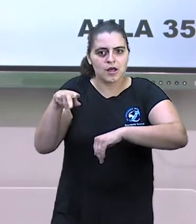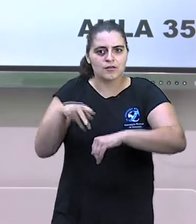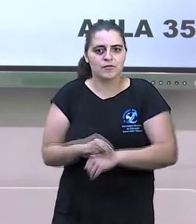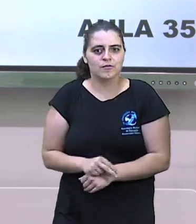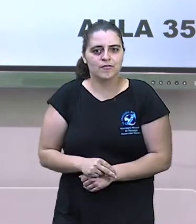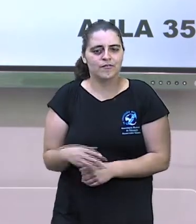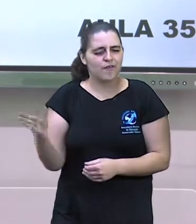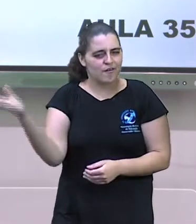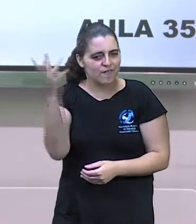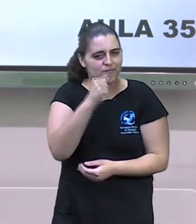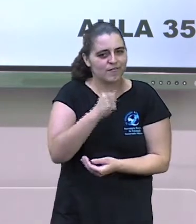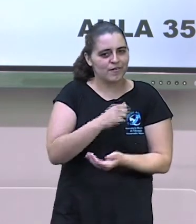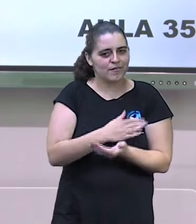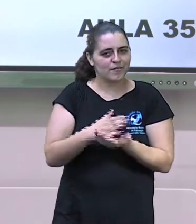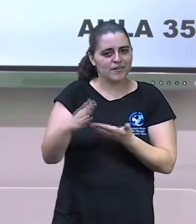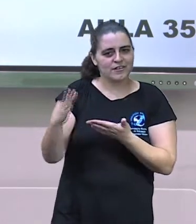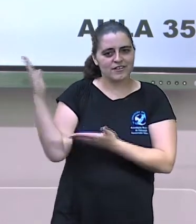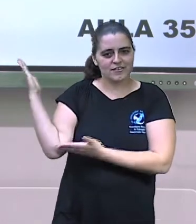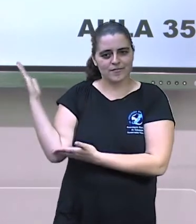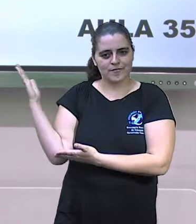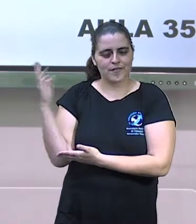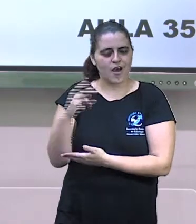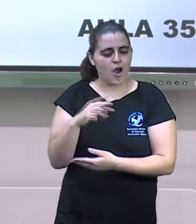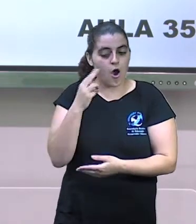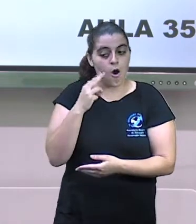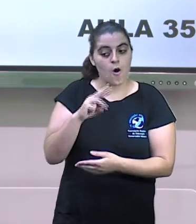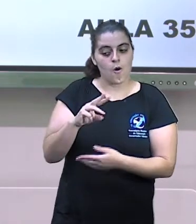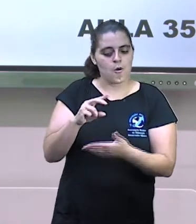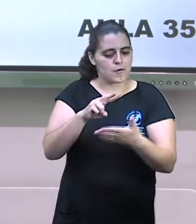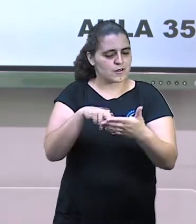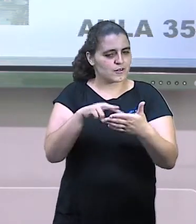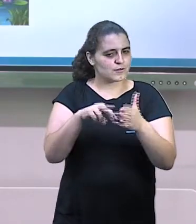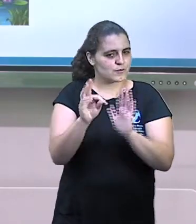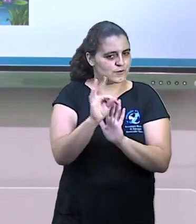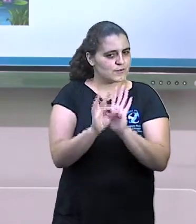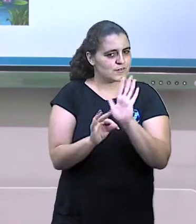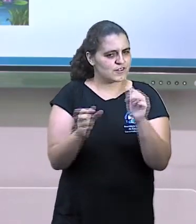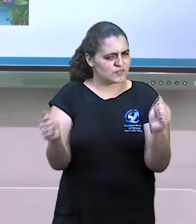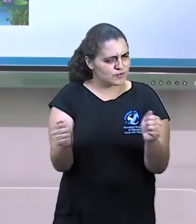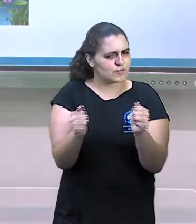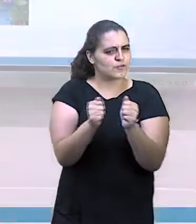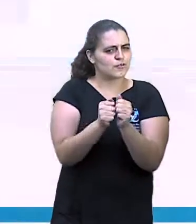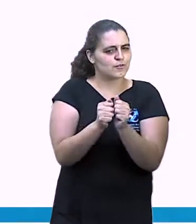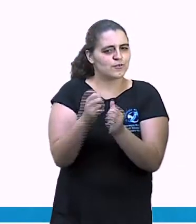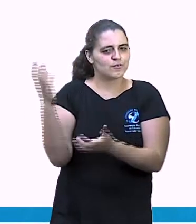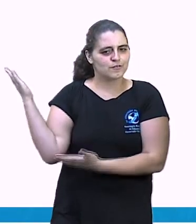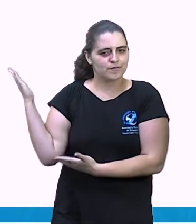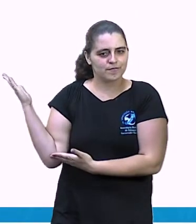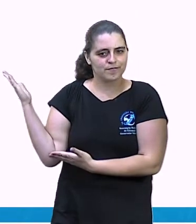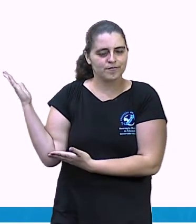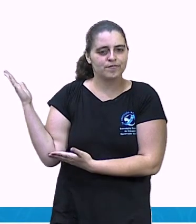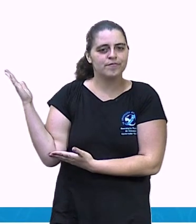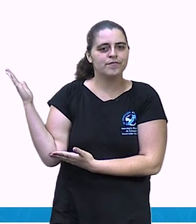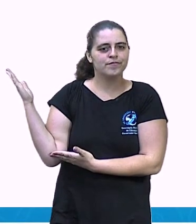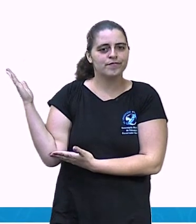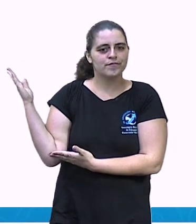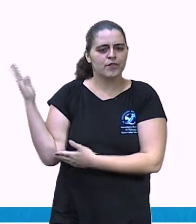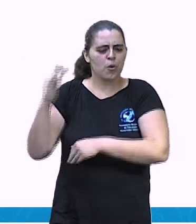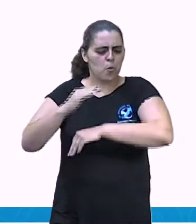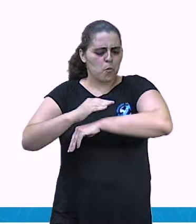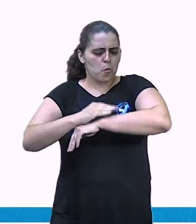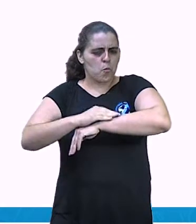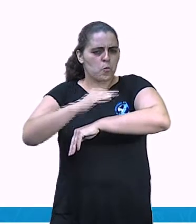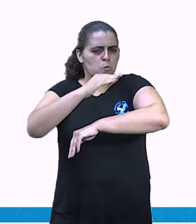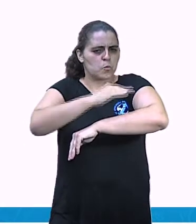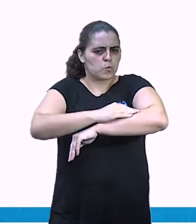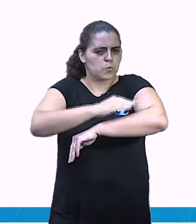Então, vamos lá de olho na telinha e faça a leitura aí juntinho comigo. Vamos lá! O